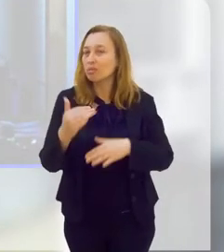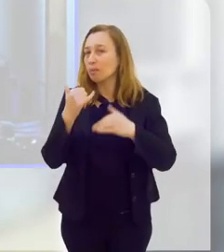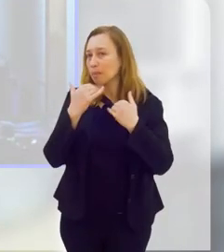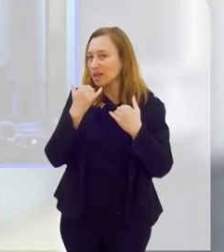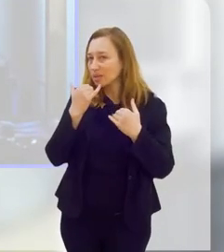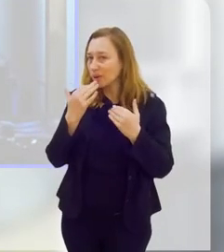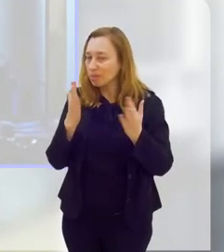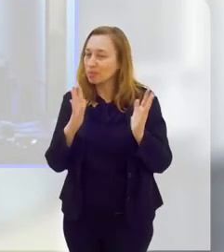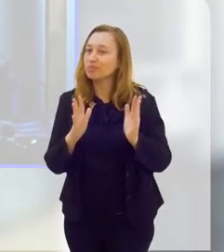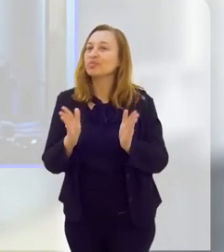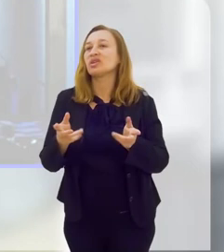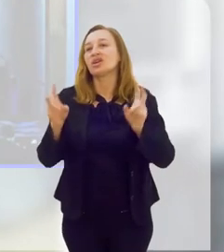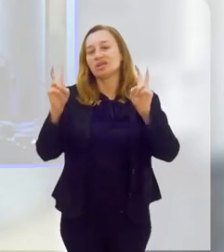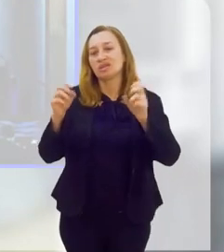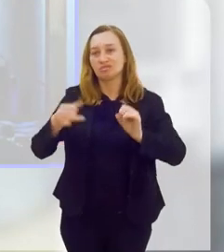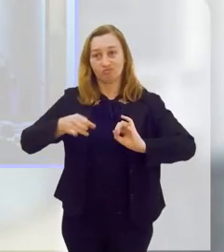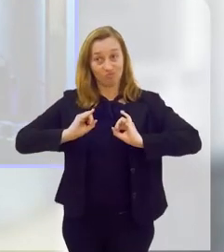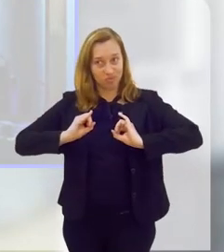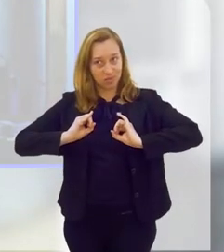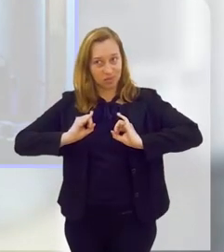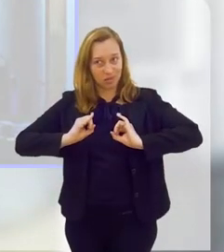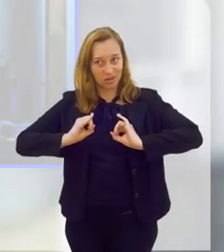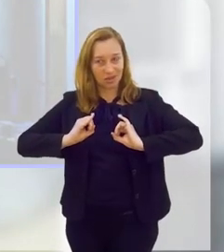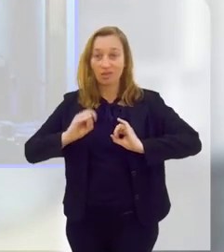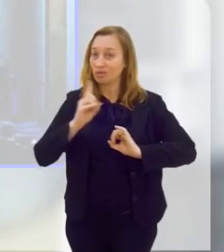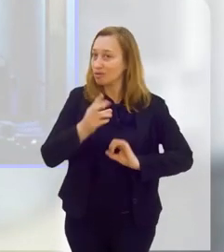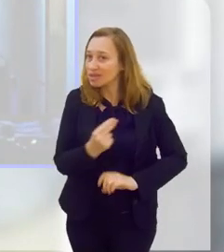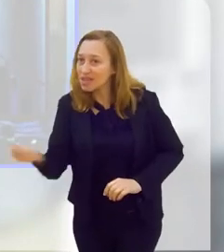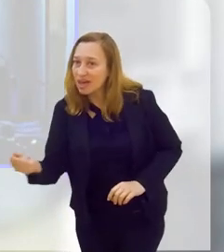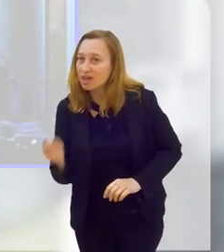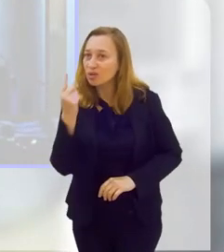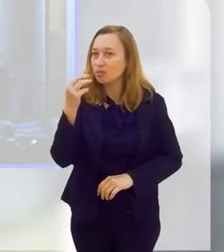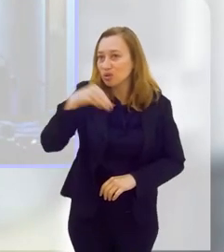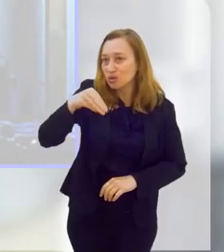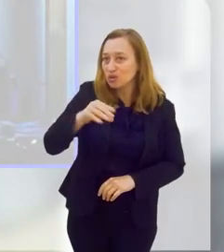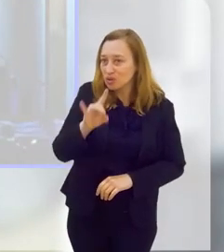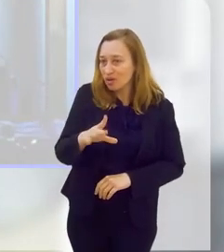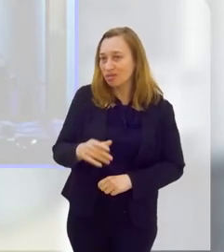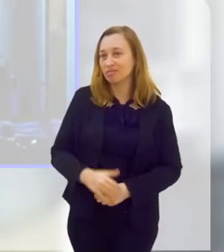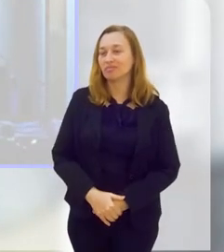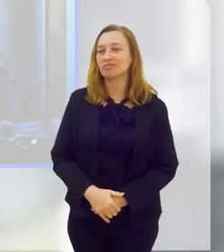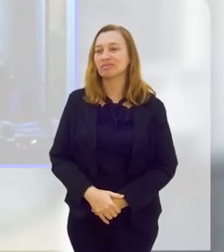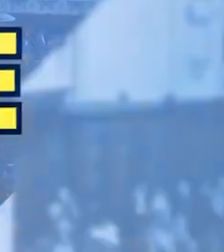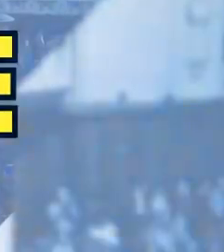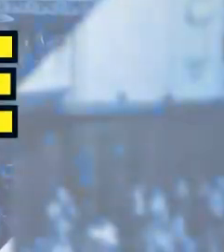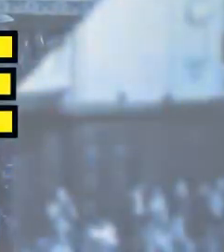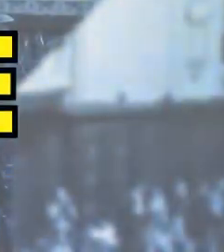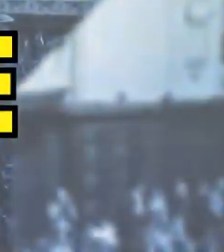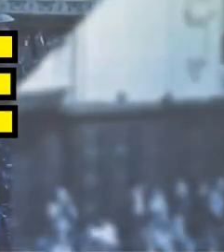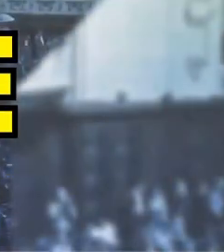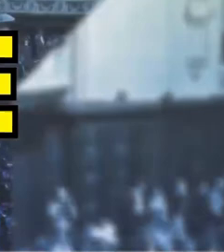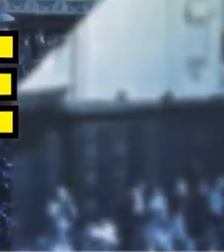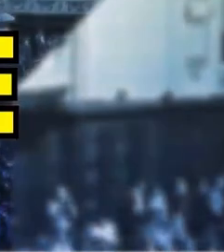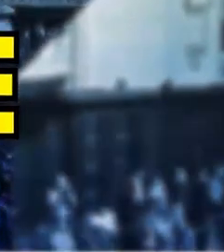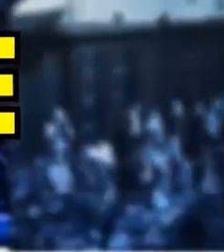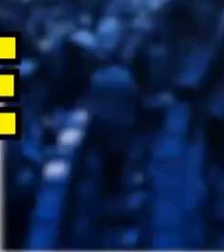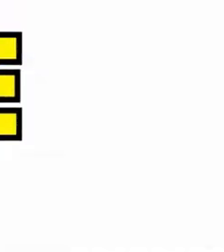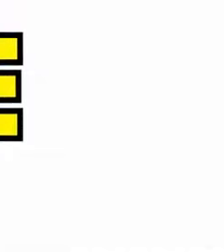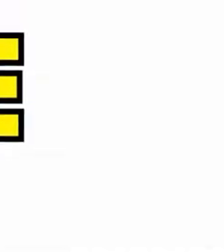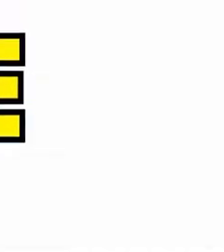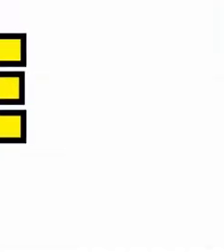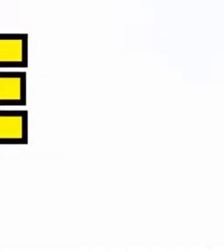continua o nosso bate-papo sobre o sedentarismo. Não sai daí não, é um minutinho só. Tchau. Tchau. Tchau.